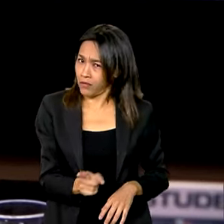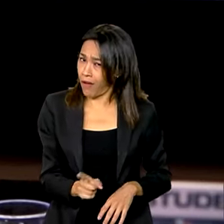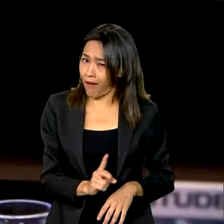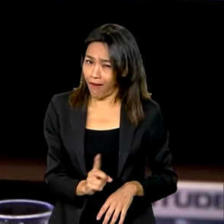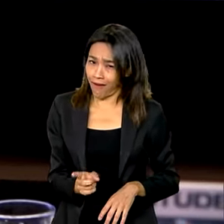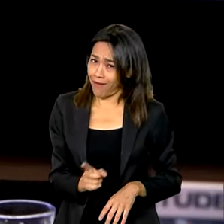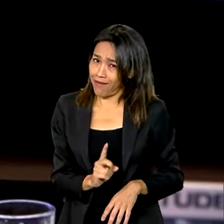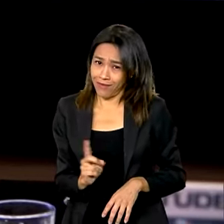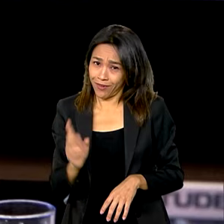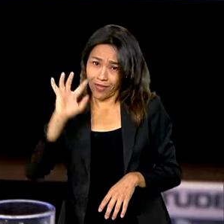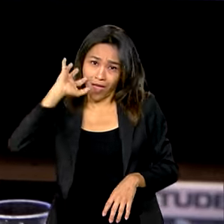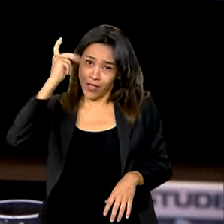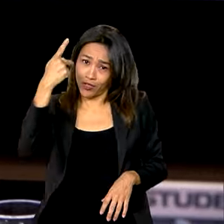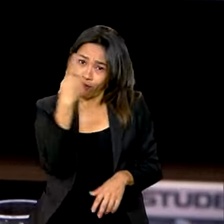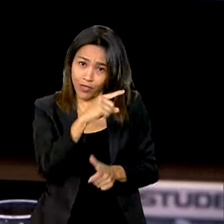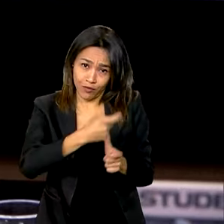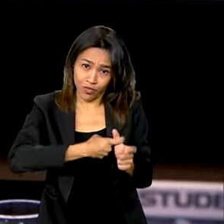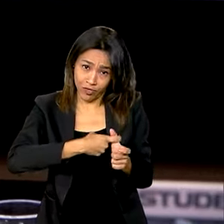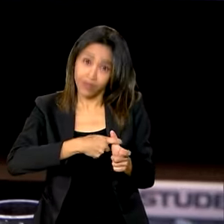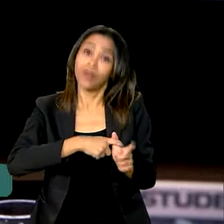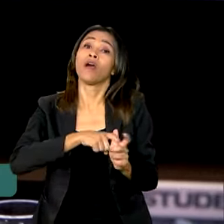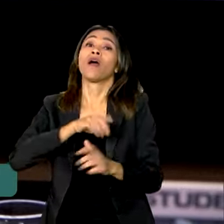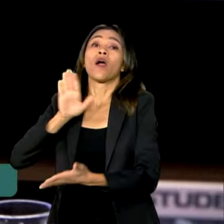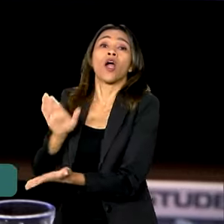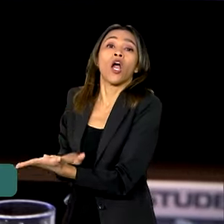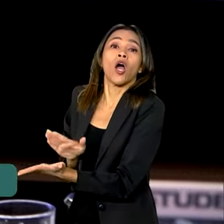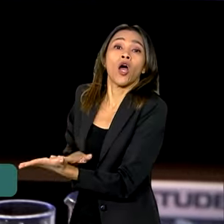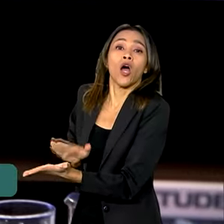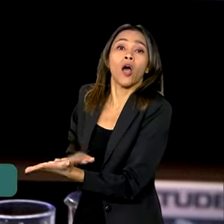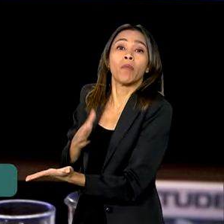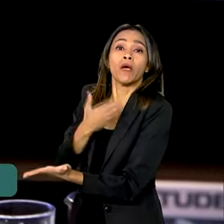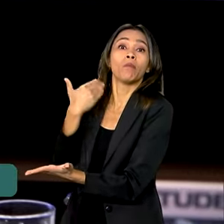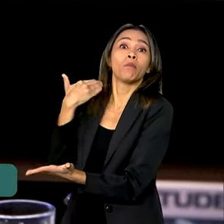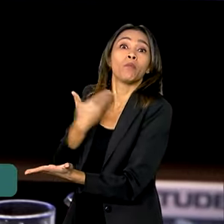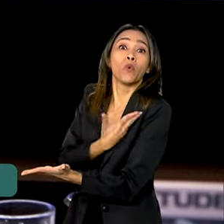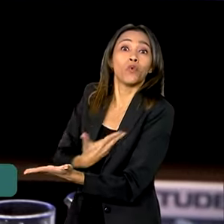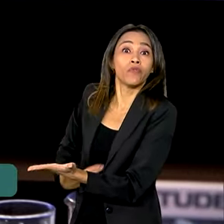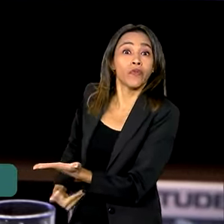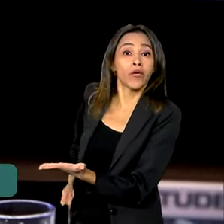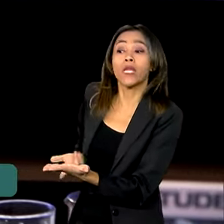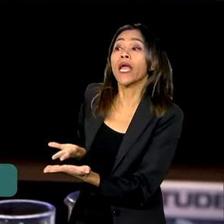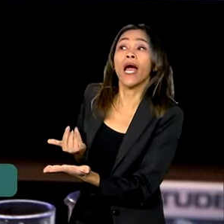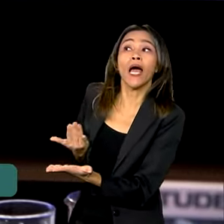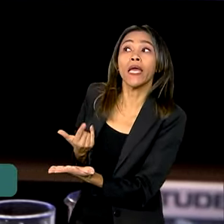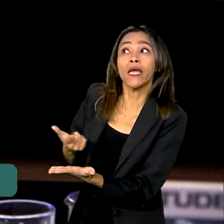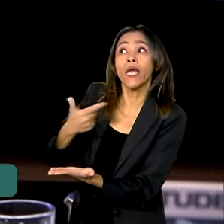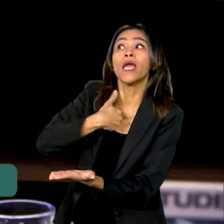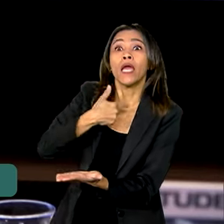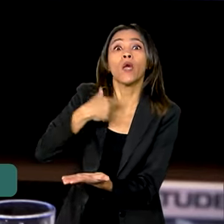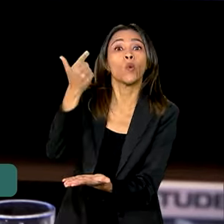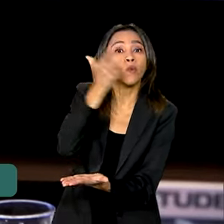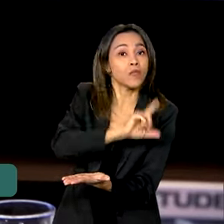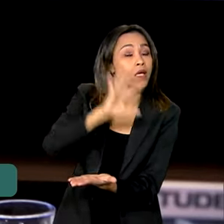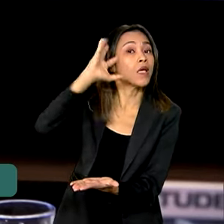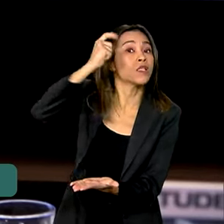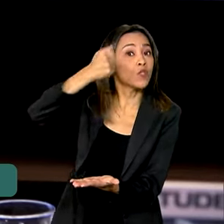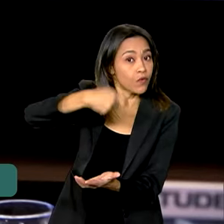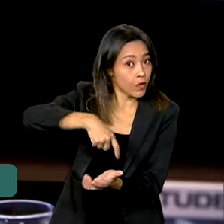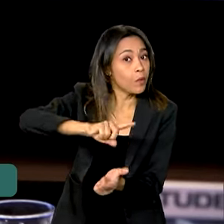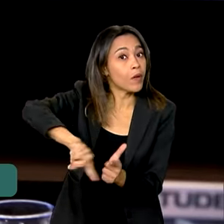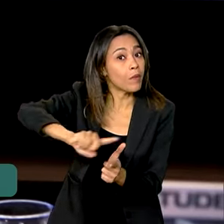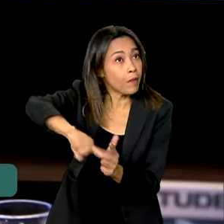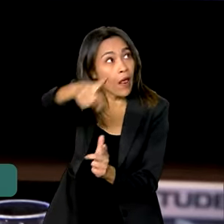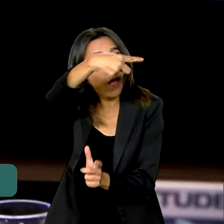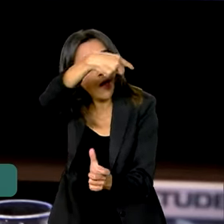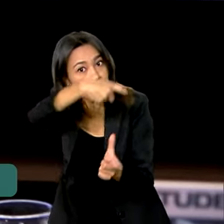a sua dívida, o banco cobra da gente depois em imposto de renda deles. Ele antecipa um valor que mais na frente vai ser imposto para